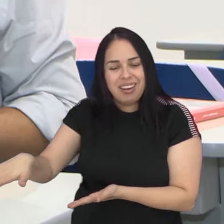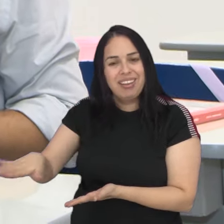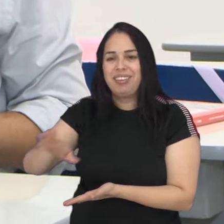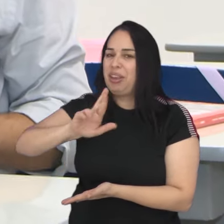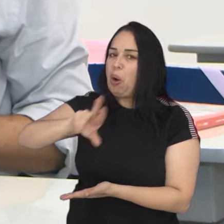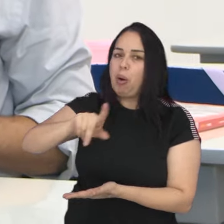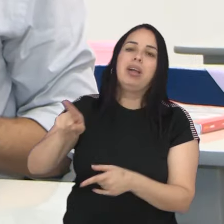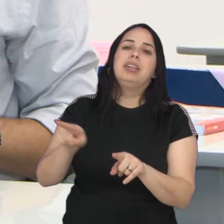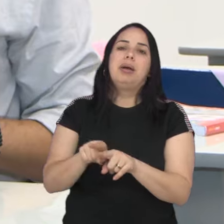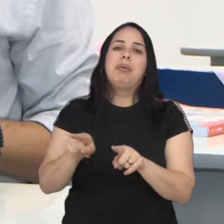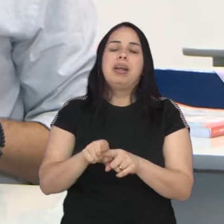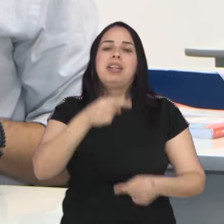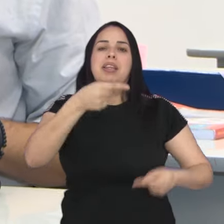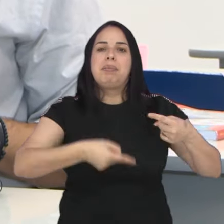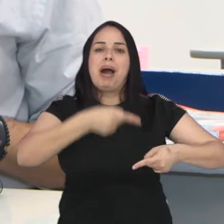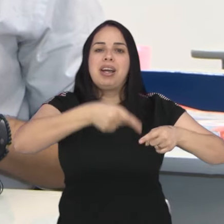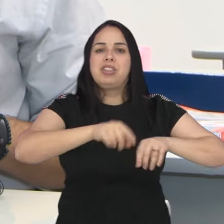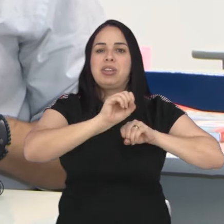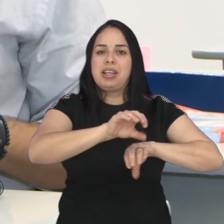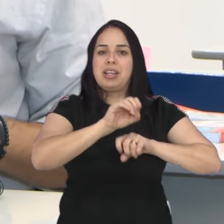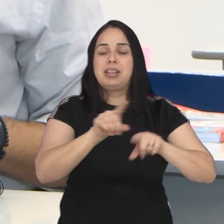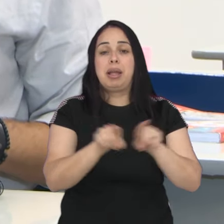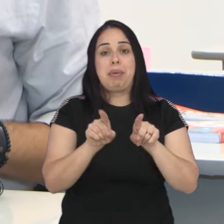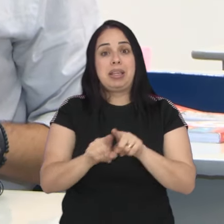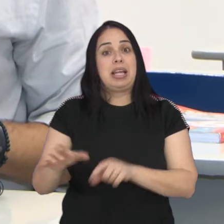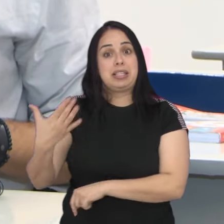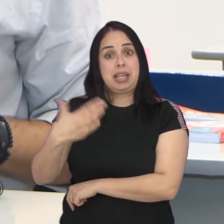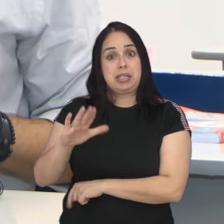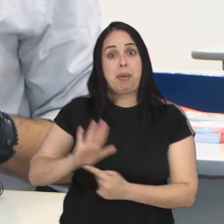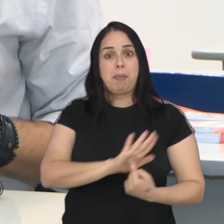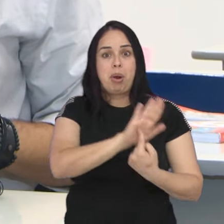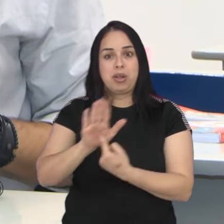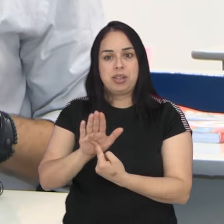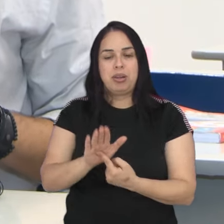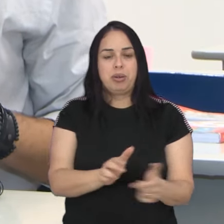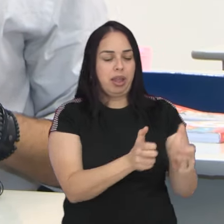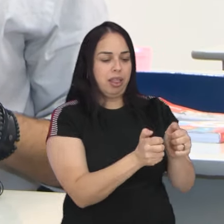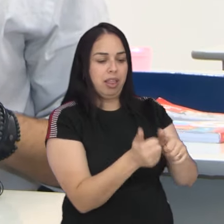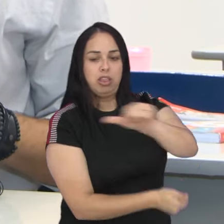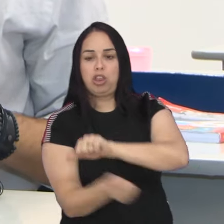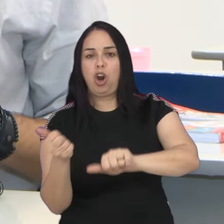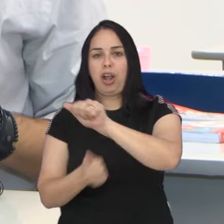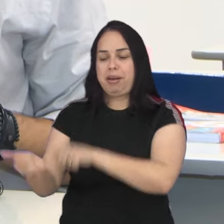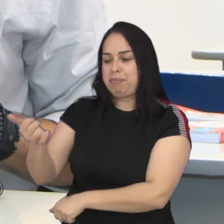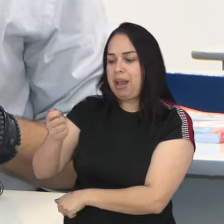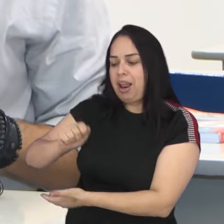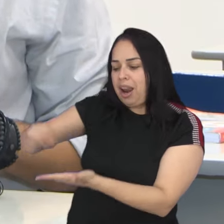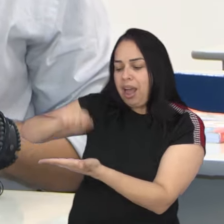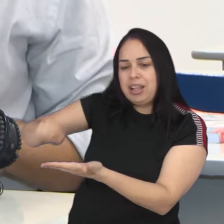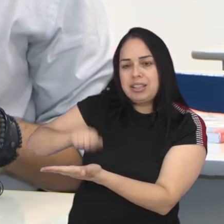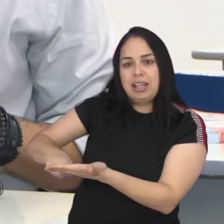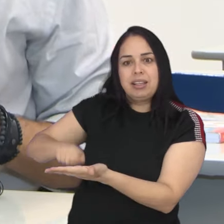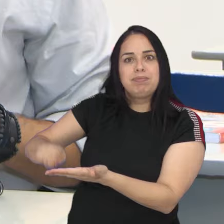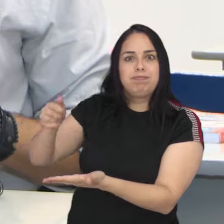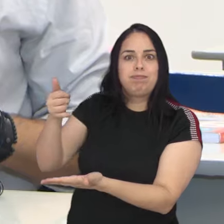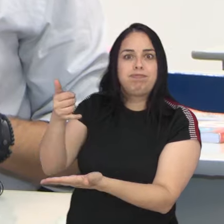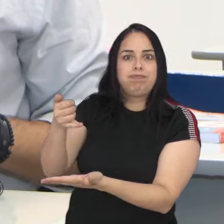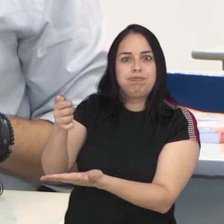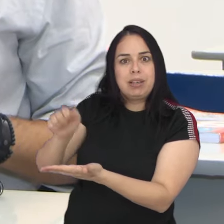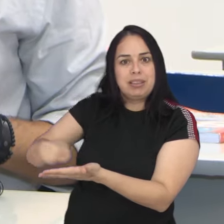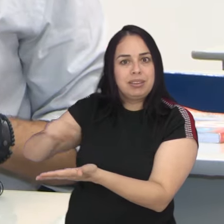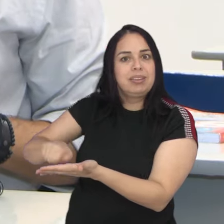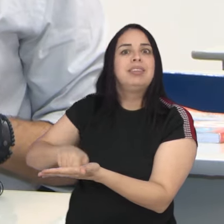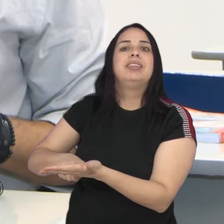crianças não, viu? Debates educacionais e científicos têm mostrado que trocar o teclado digital por uma